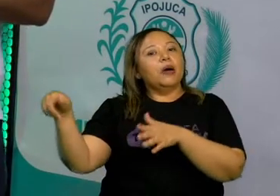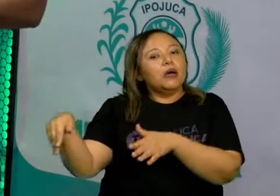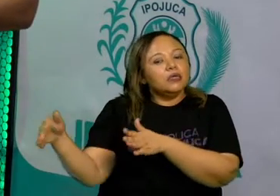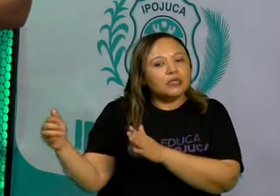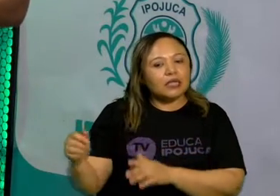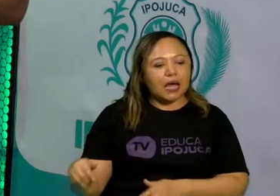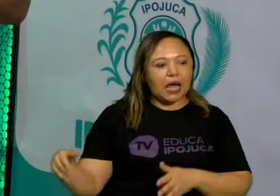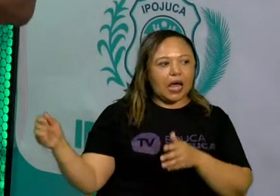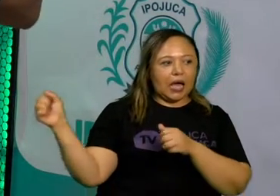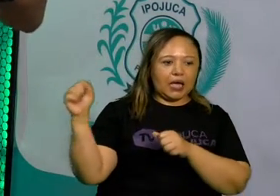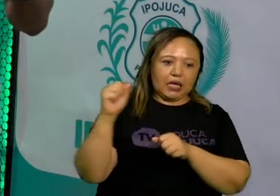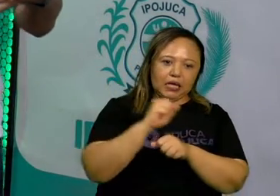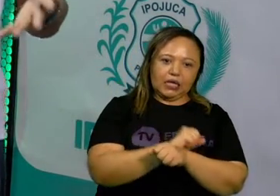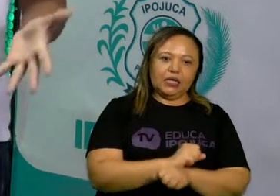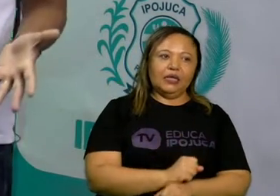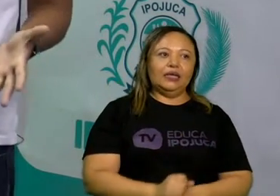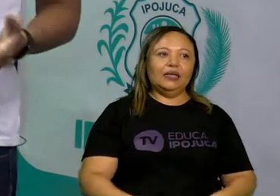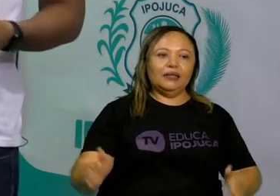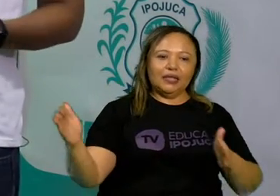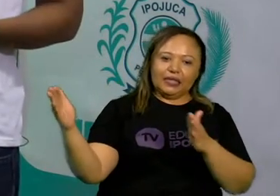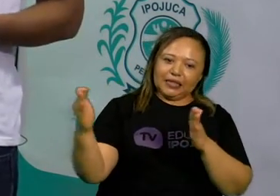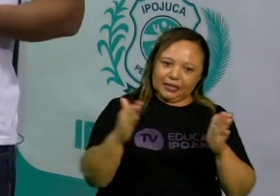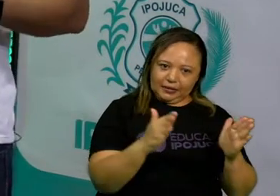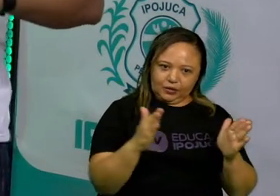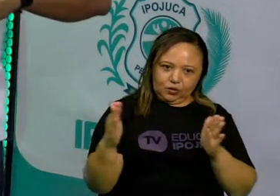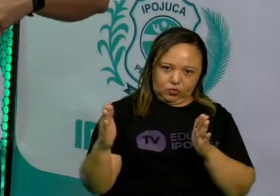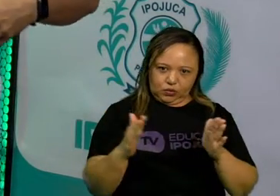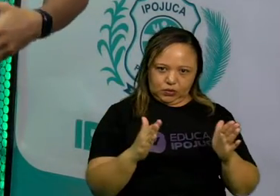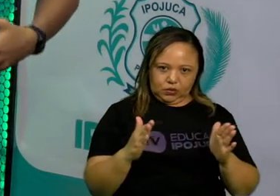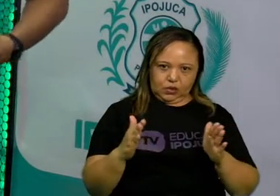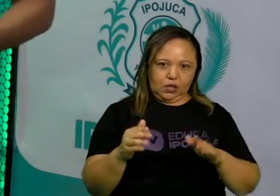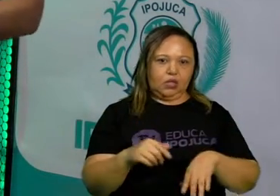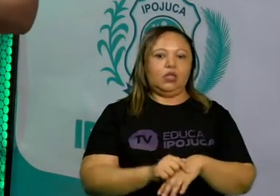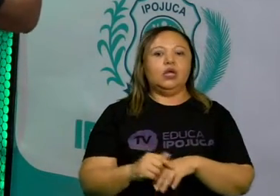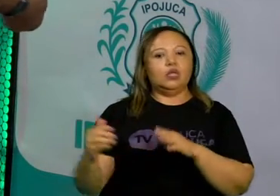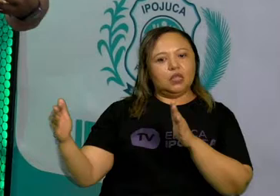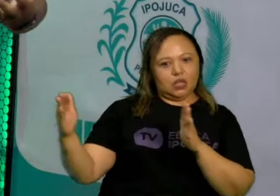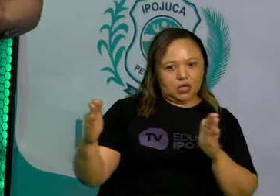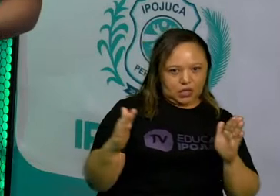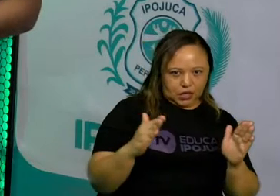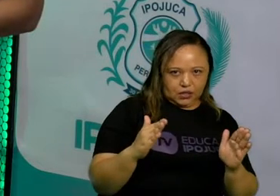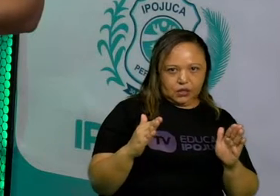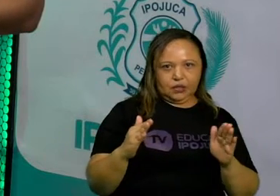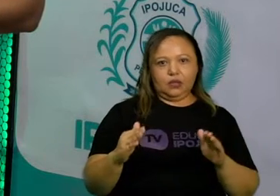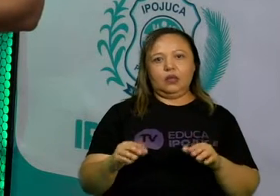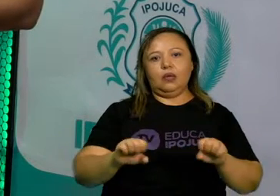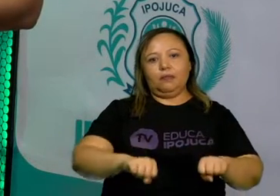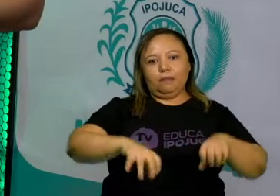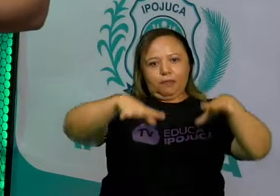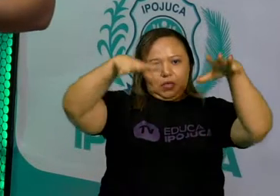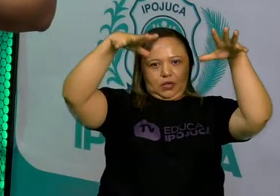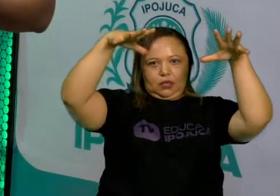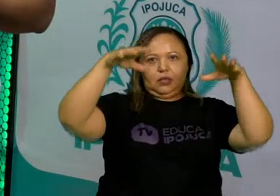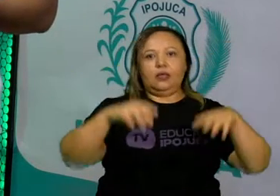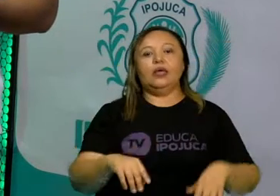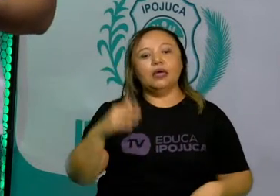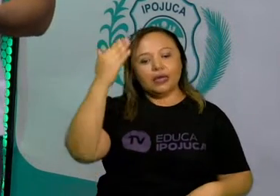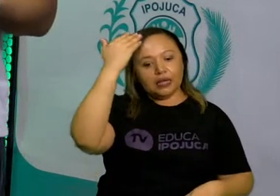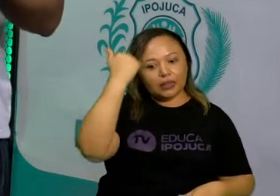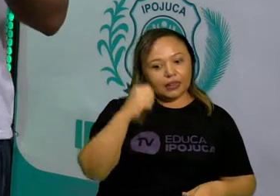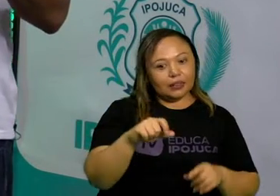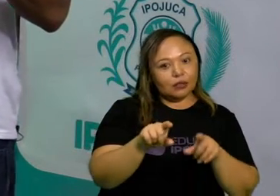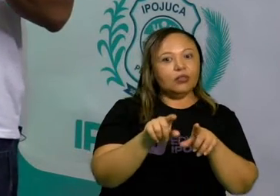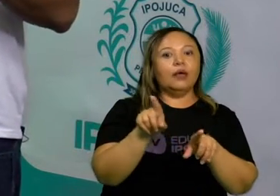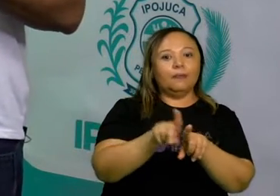principalmente no contexto escolar, porque a igreja entendia o jogo como sendo algo